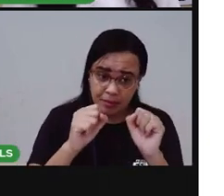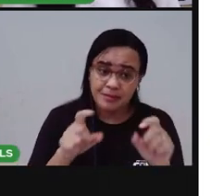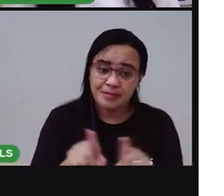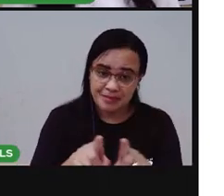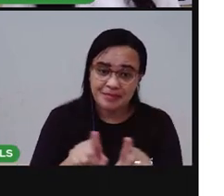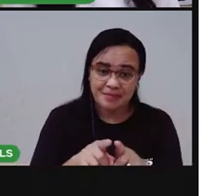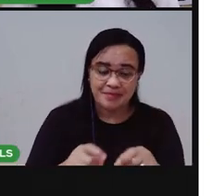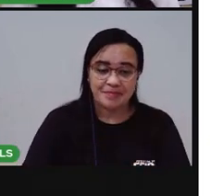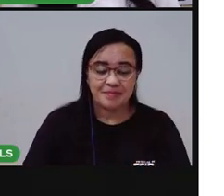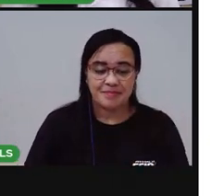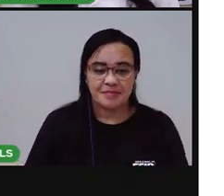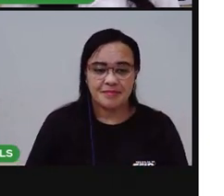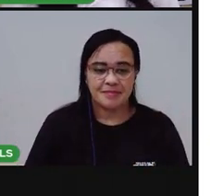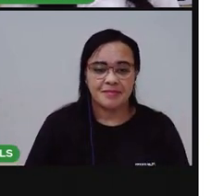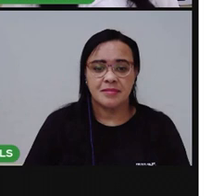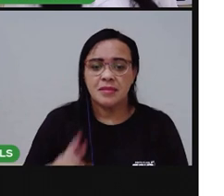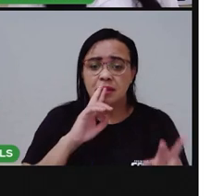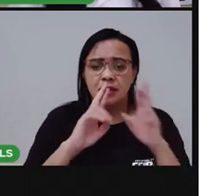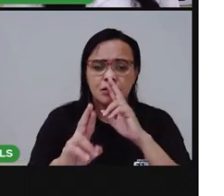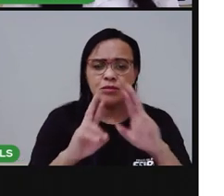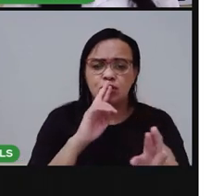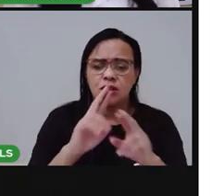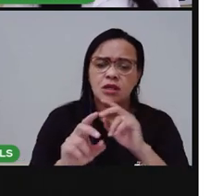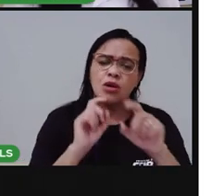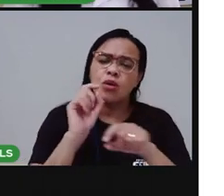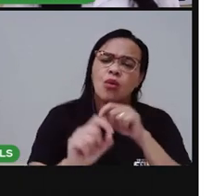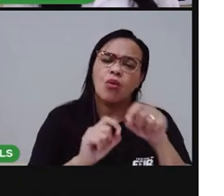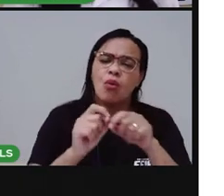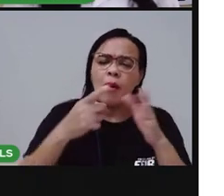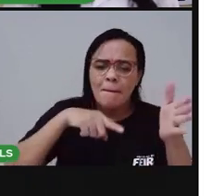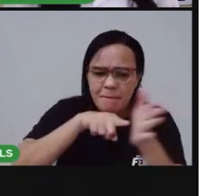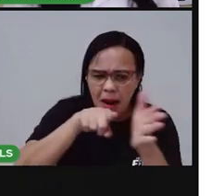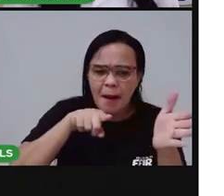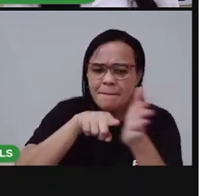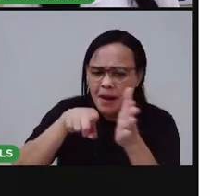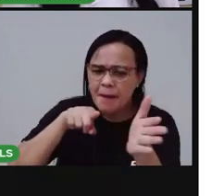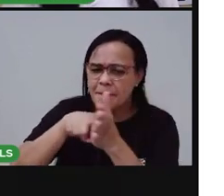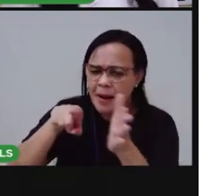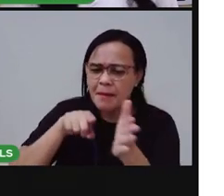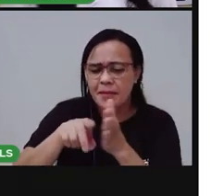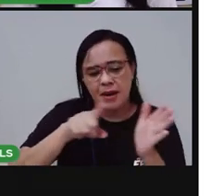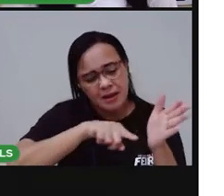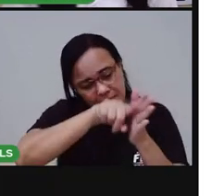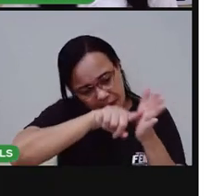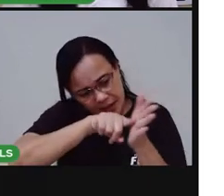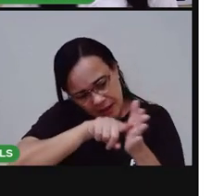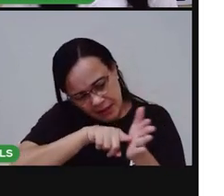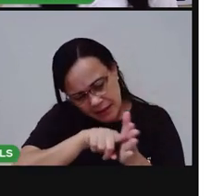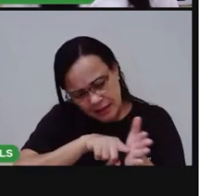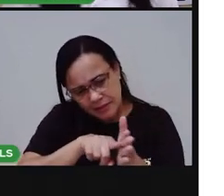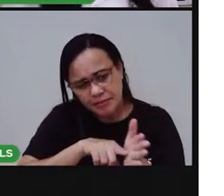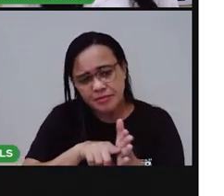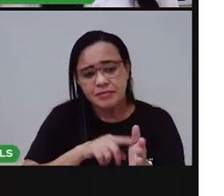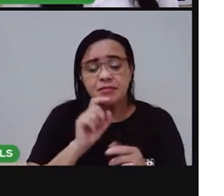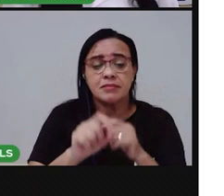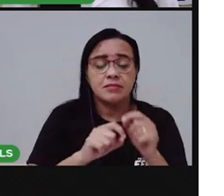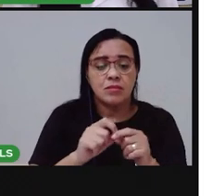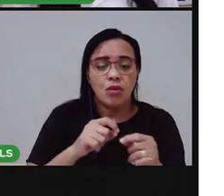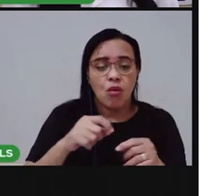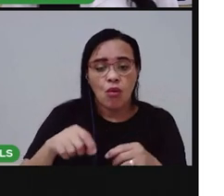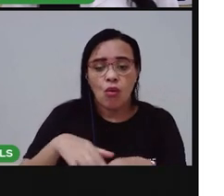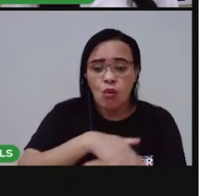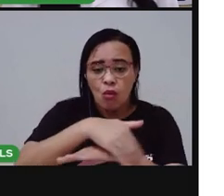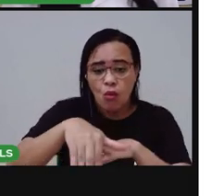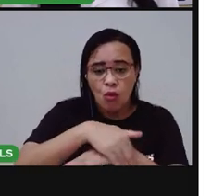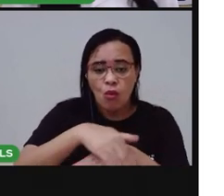Você pode responder a essas perguntas com a sua pesquisa. Na rua em que você mora, existem animais